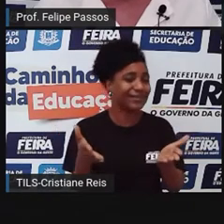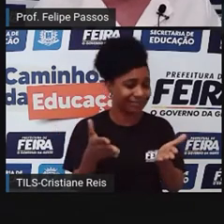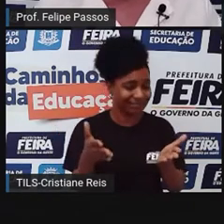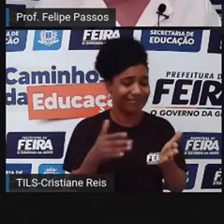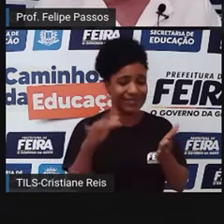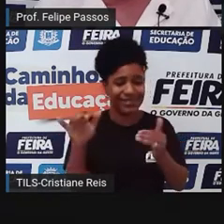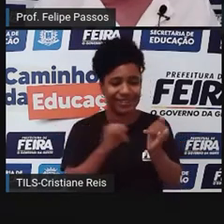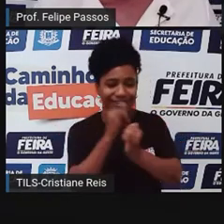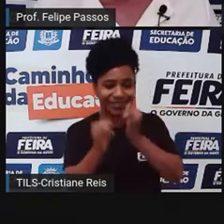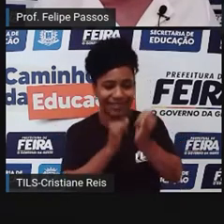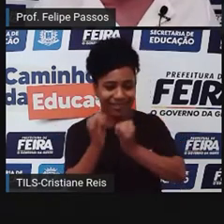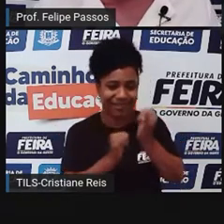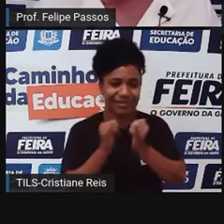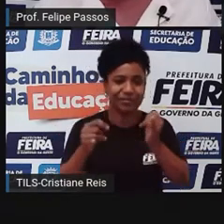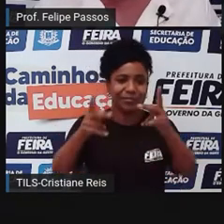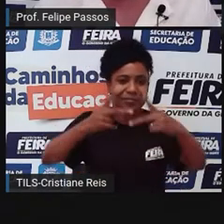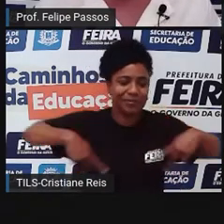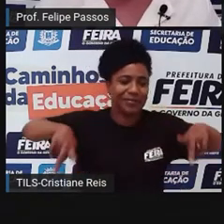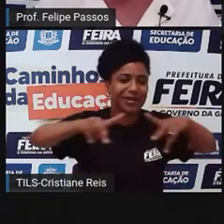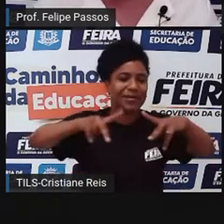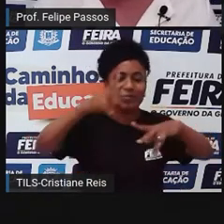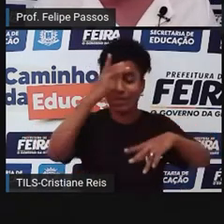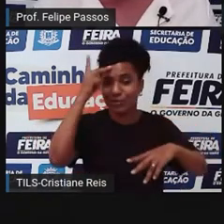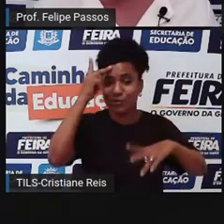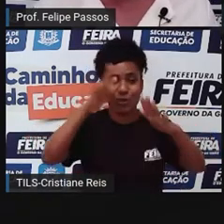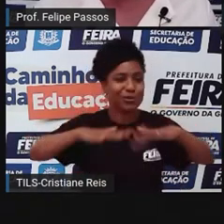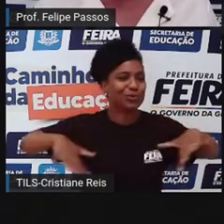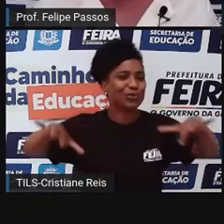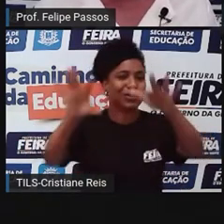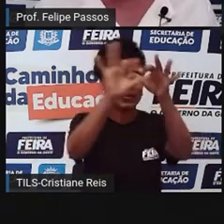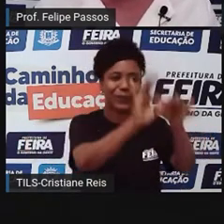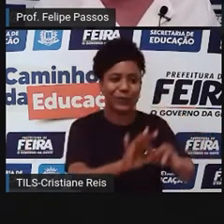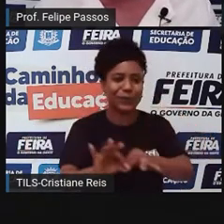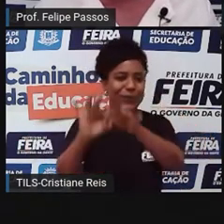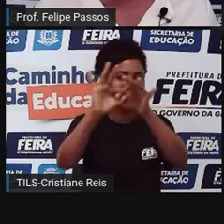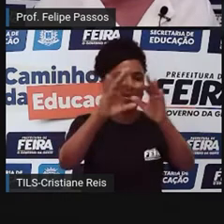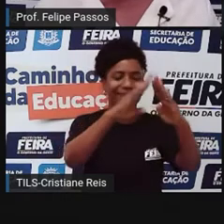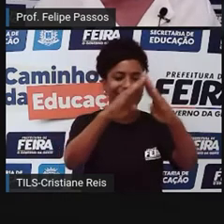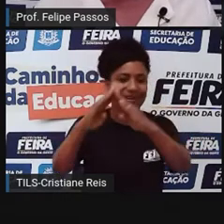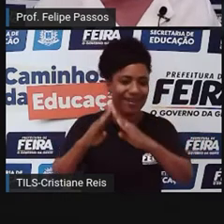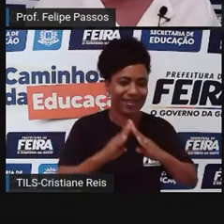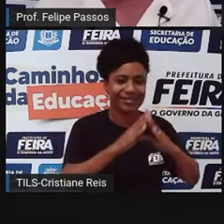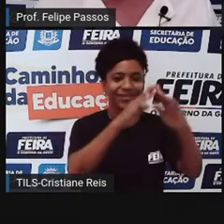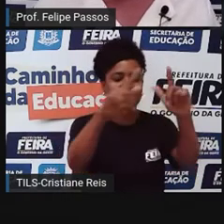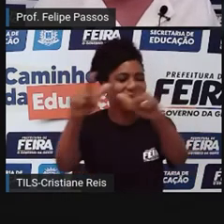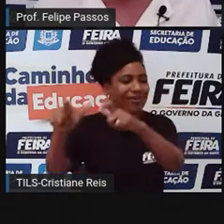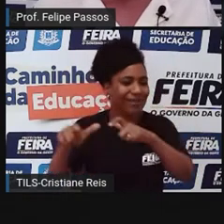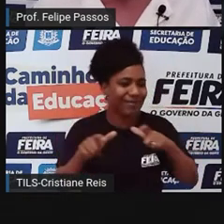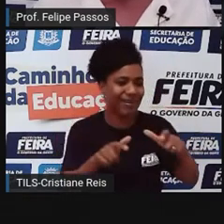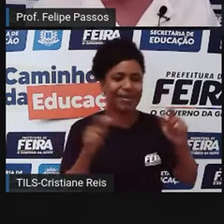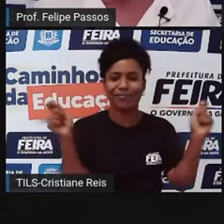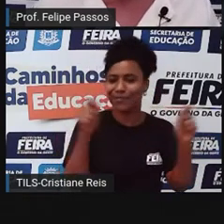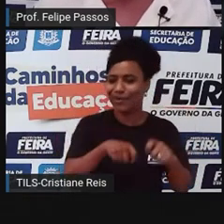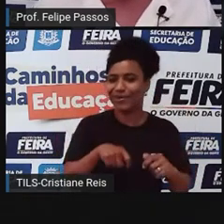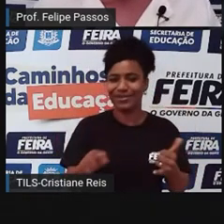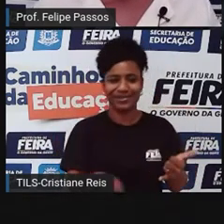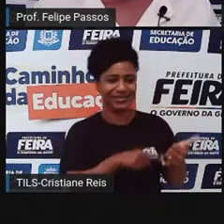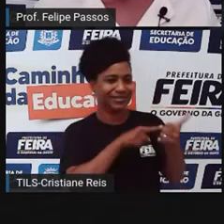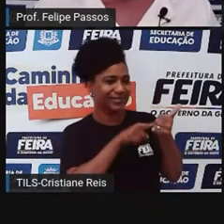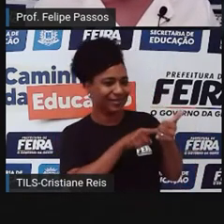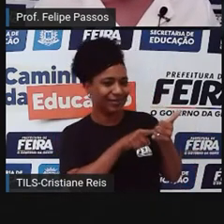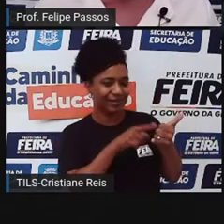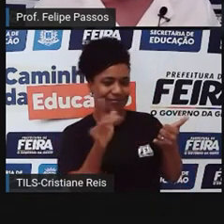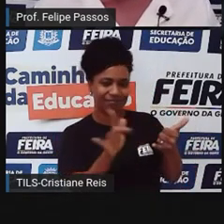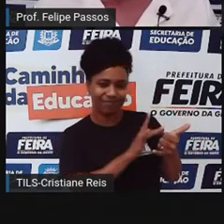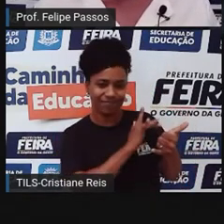essa internet, ela se popularizou. Ela passou a estar presente em todas as casas, em todos os ambientes. O celular está aí, né? Na